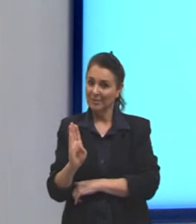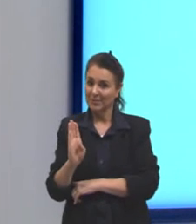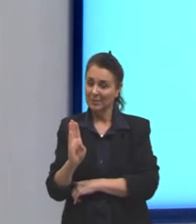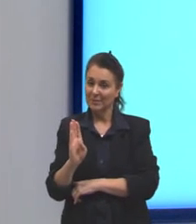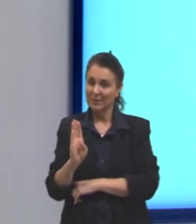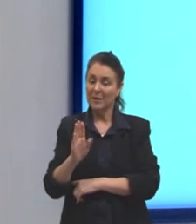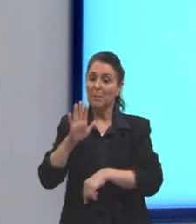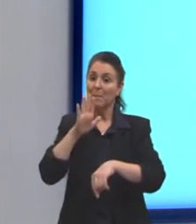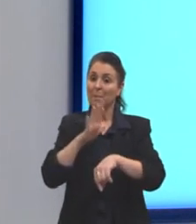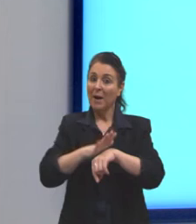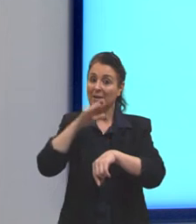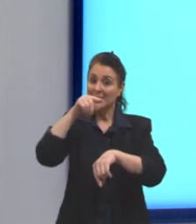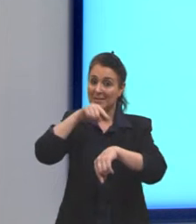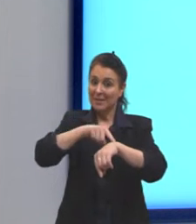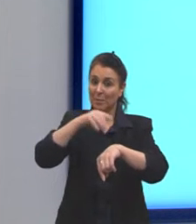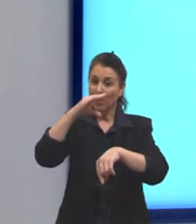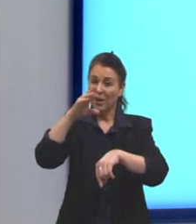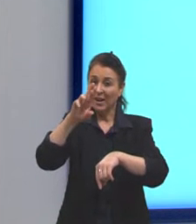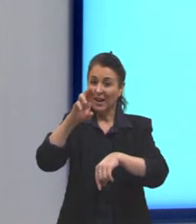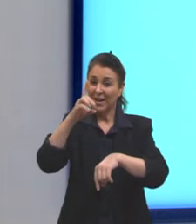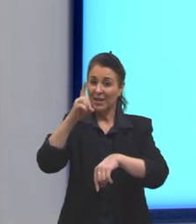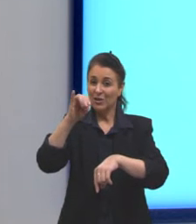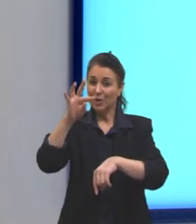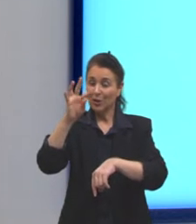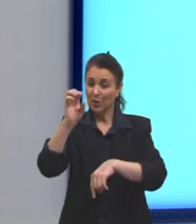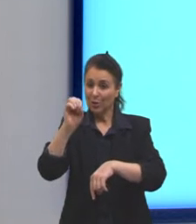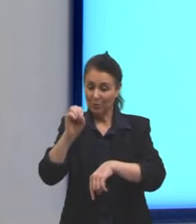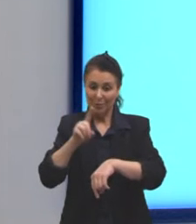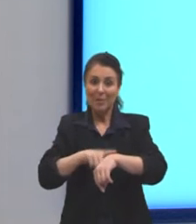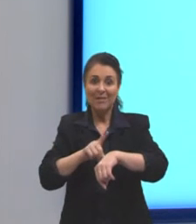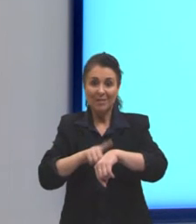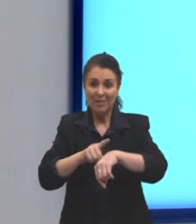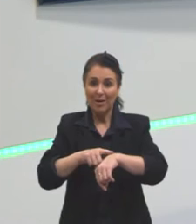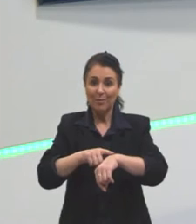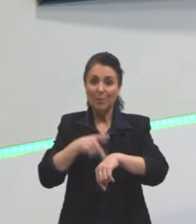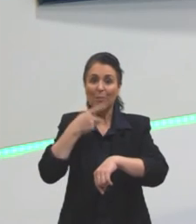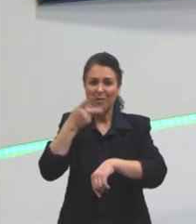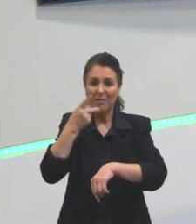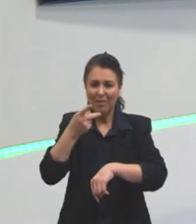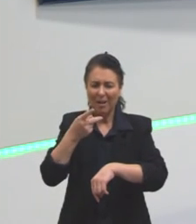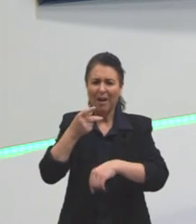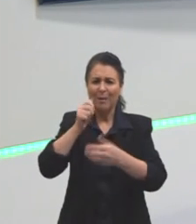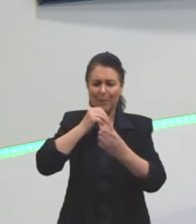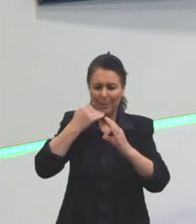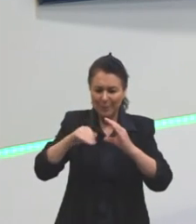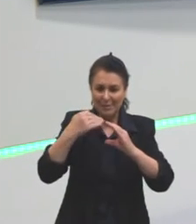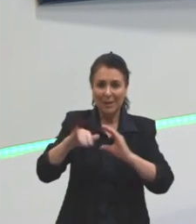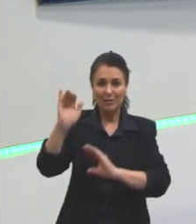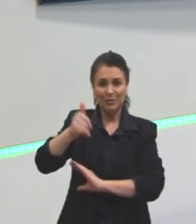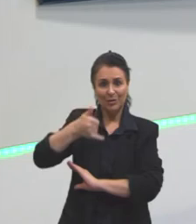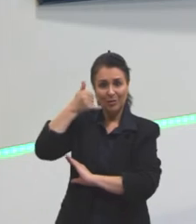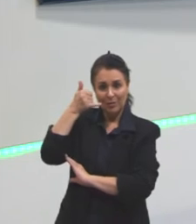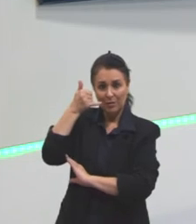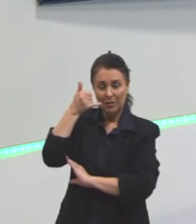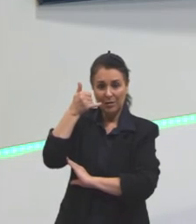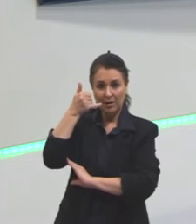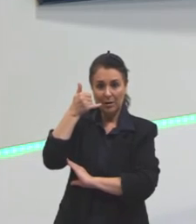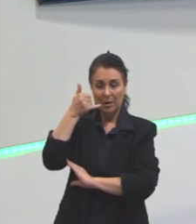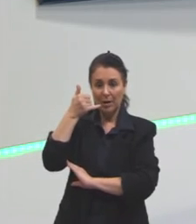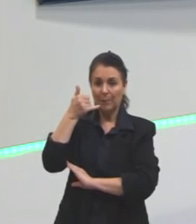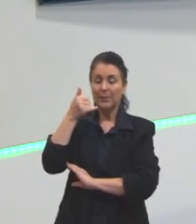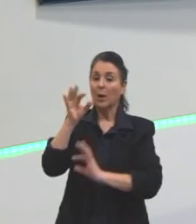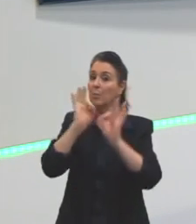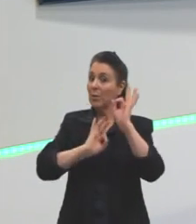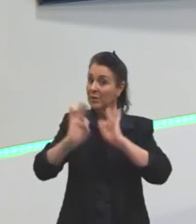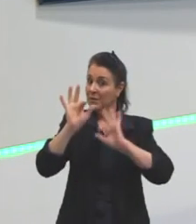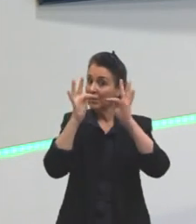no seu pré-pago. Agora, ok, isso é uma maneira possível de organizar nossa frase. vamos pensar se ela